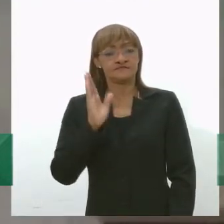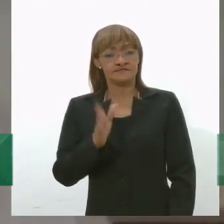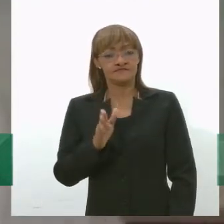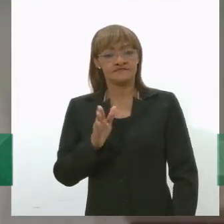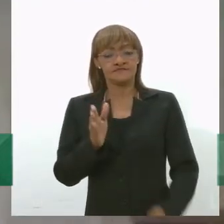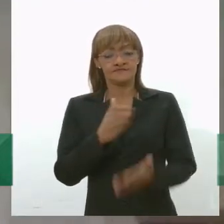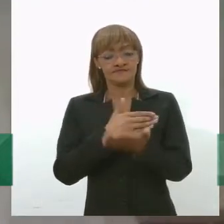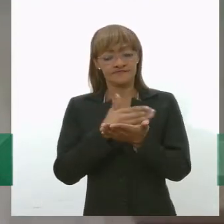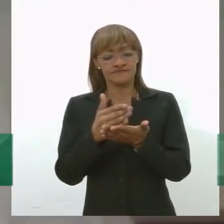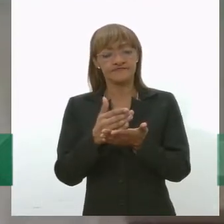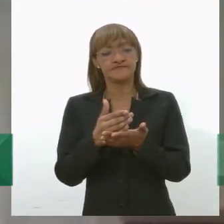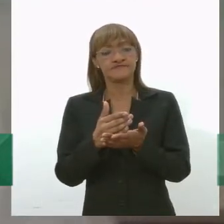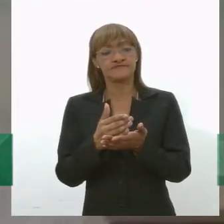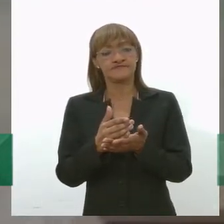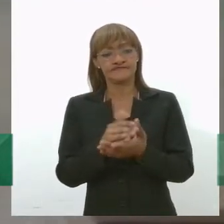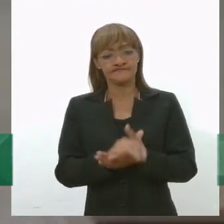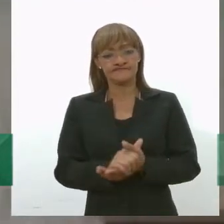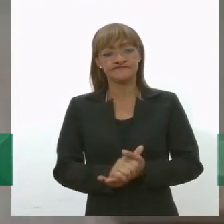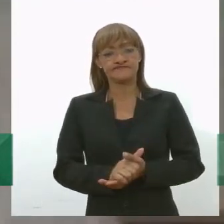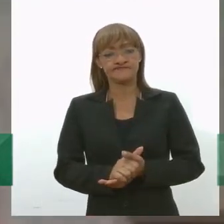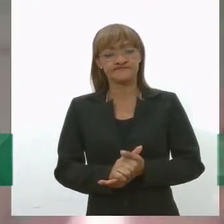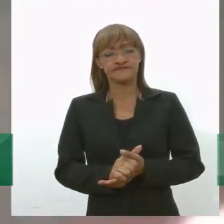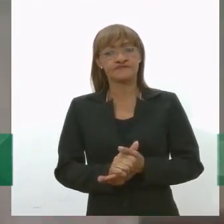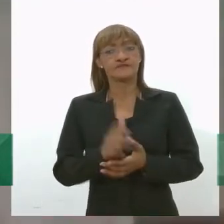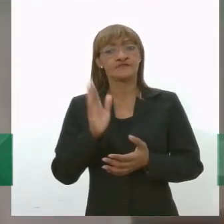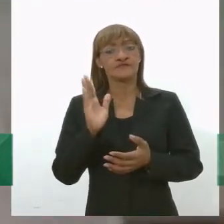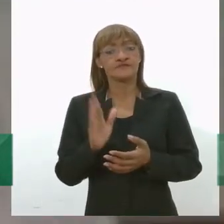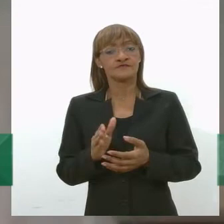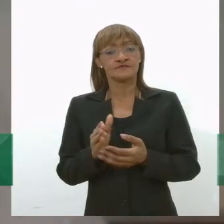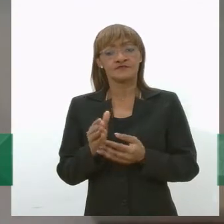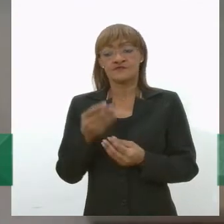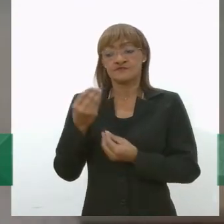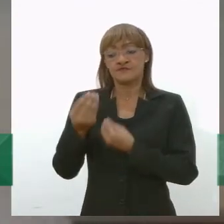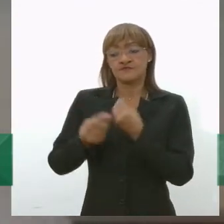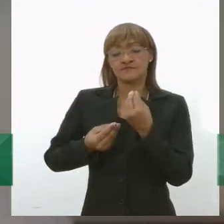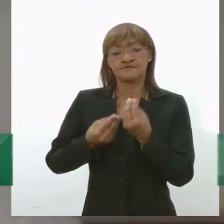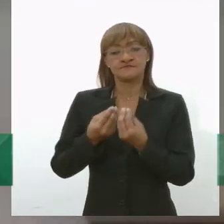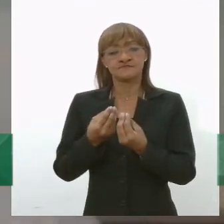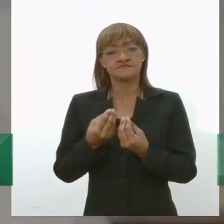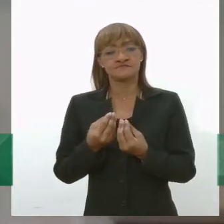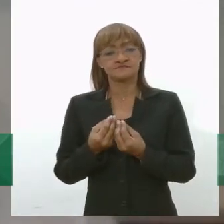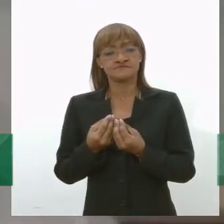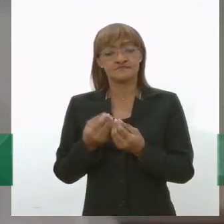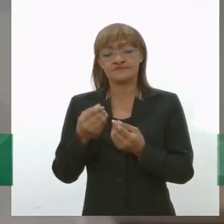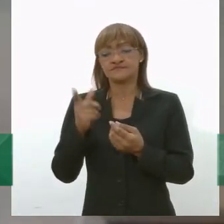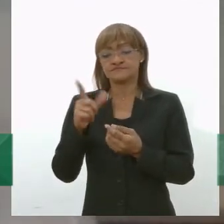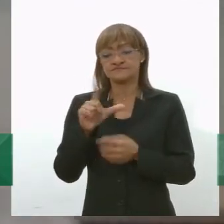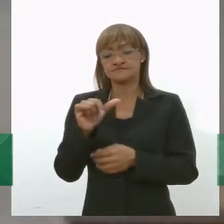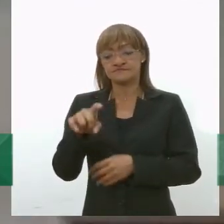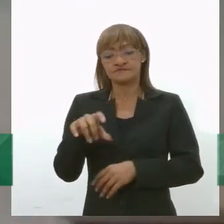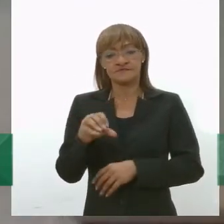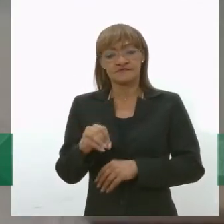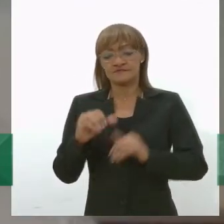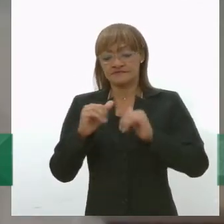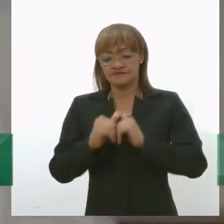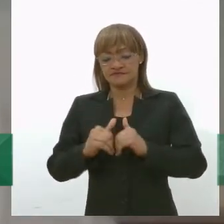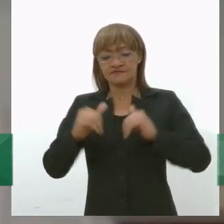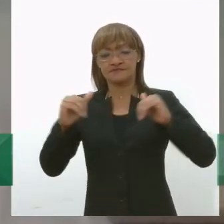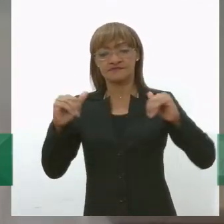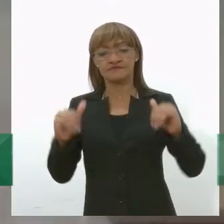ele para uma biodigestão. Se a gente conseguisse se agregar o resíduo e a gente ter uma separação do orgânico, do material não